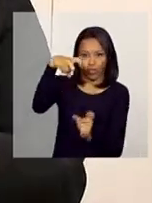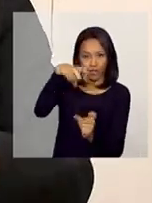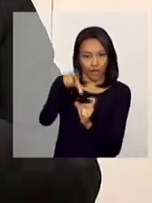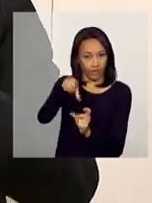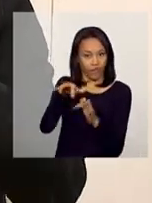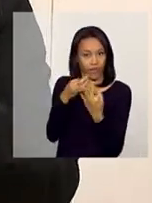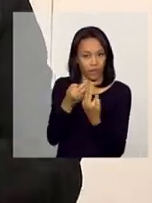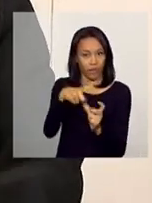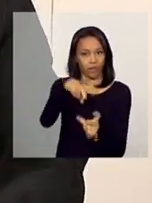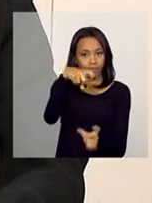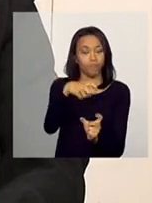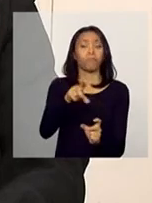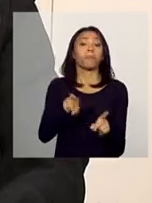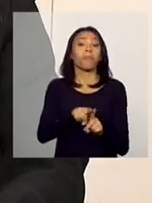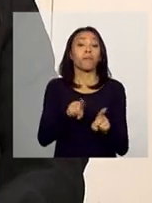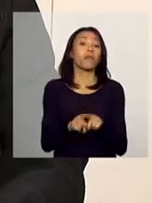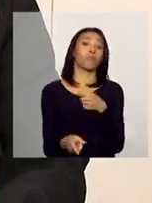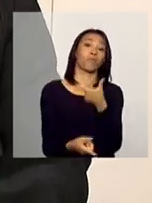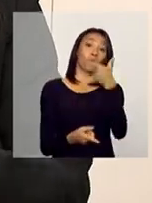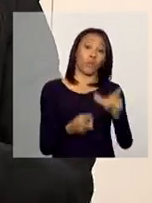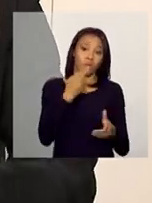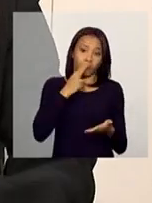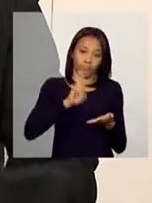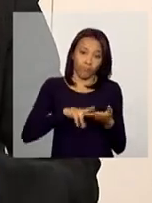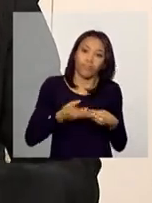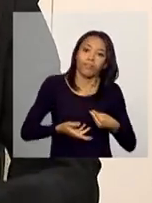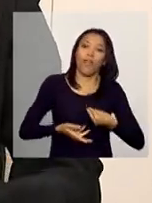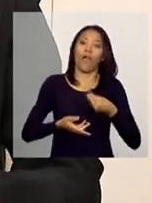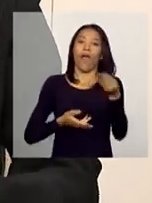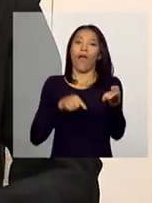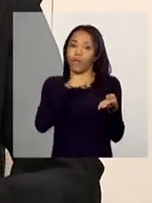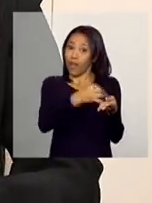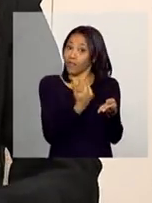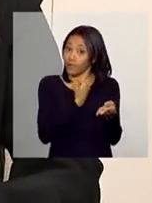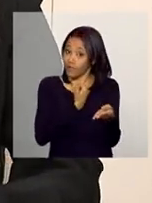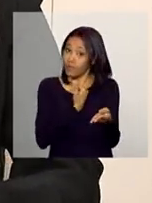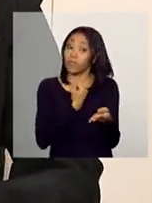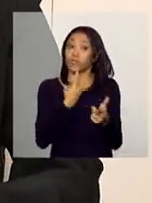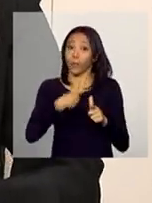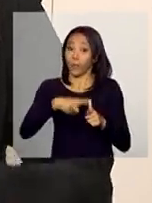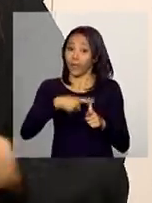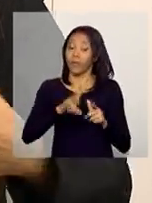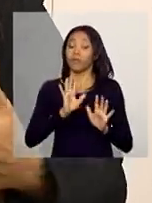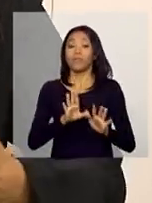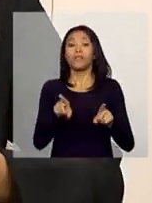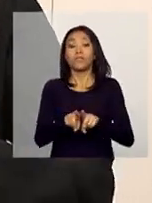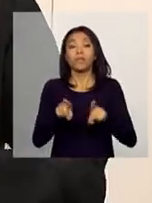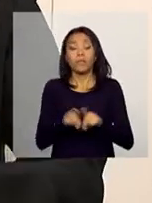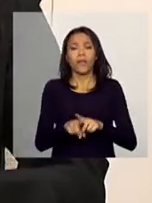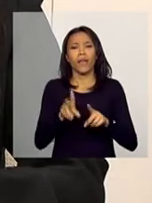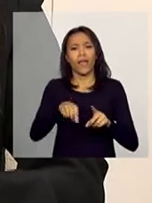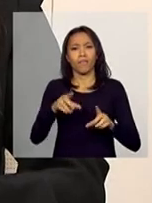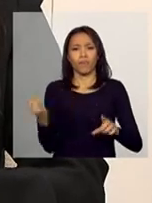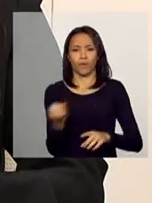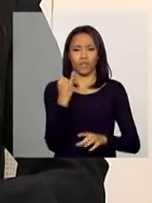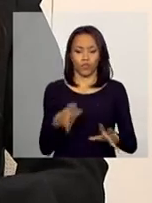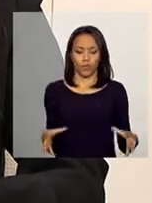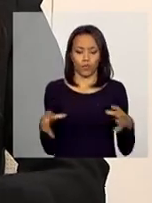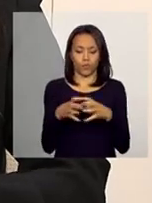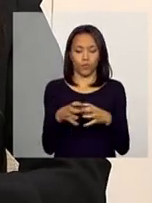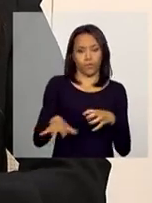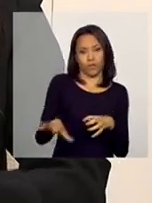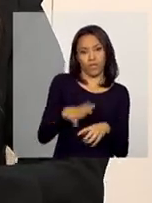e também por meio da notificação. Mas é importante também que a gestão municipal do programa Bolsa Família, em conjunto com a educação, saúde e